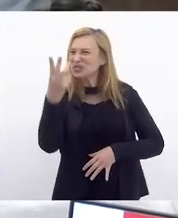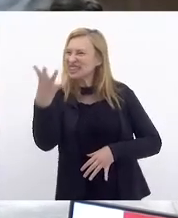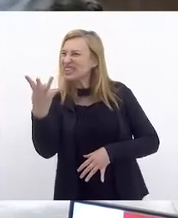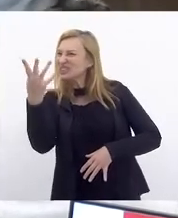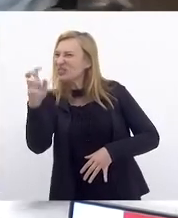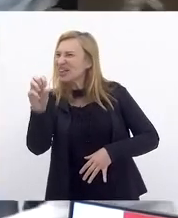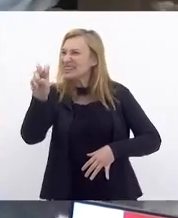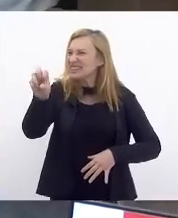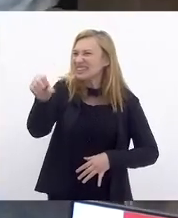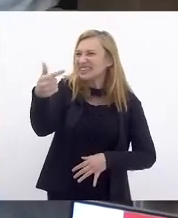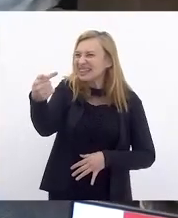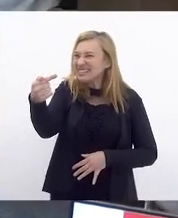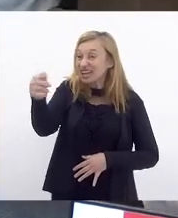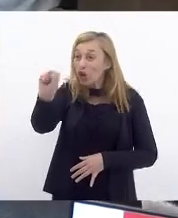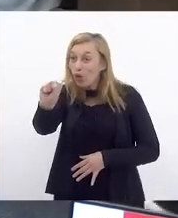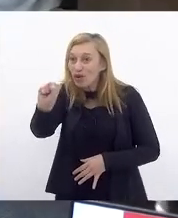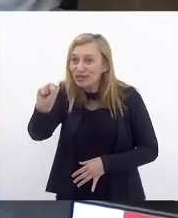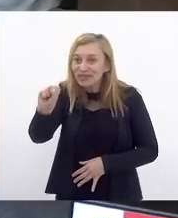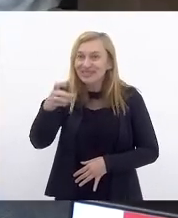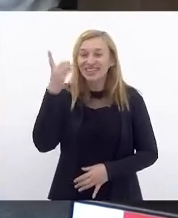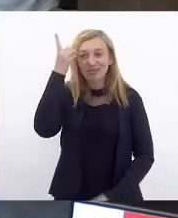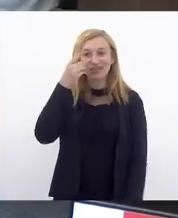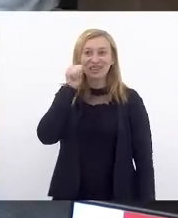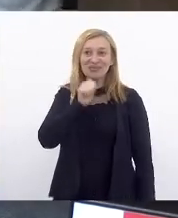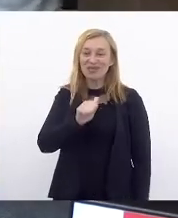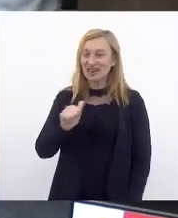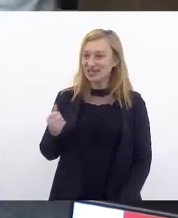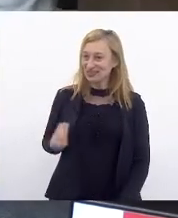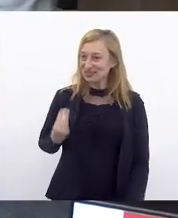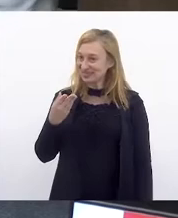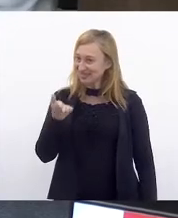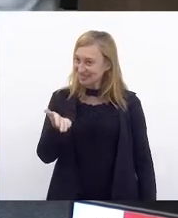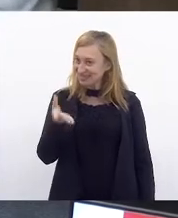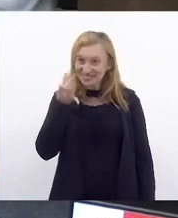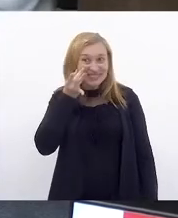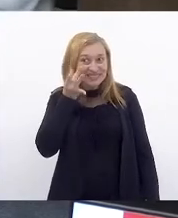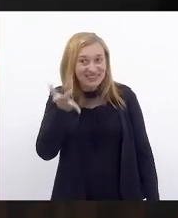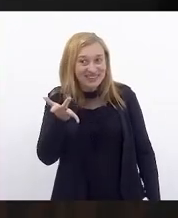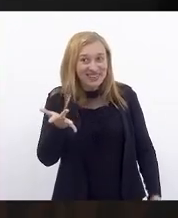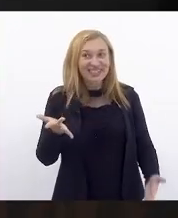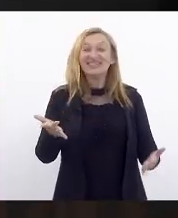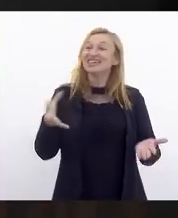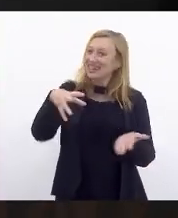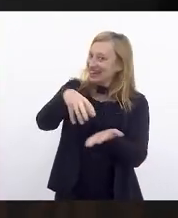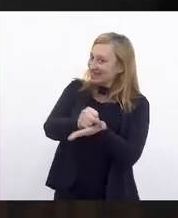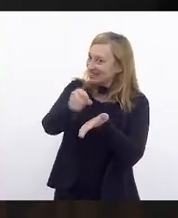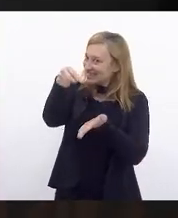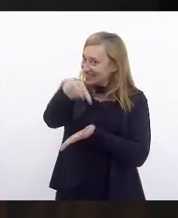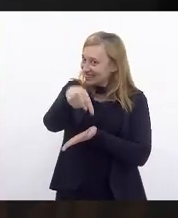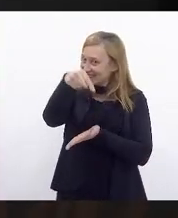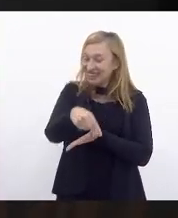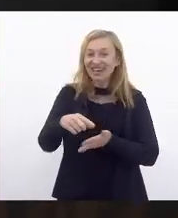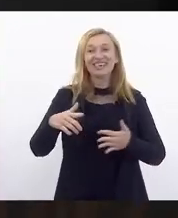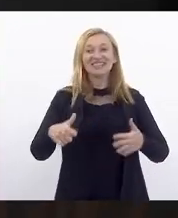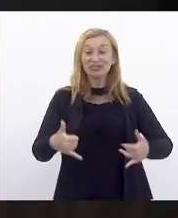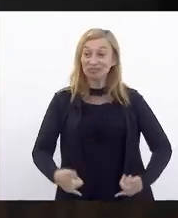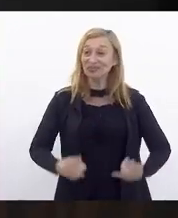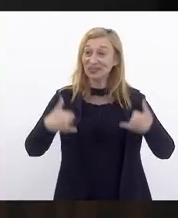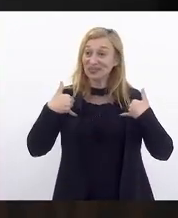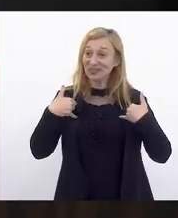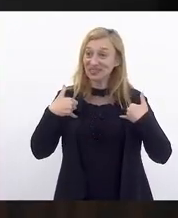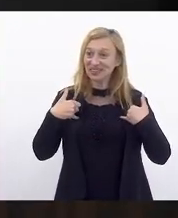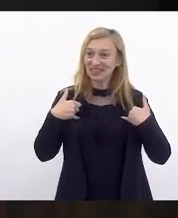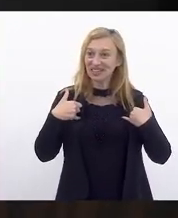quatro, cinco, seis, sete, oito deputadas presentes. Então fica feito o registro, é sempre uma honra... E